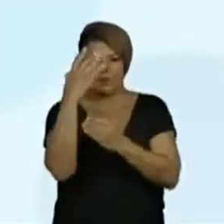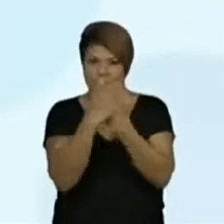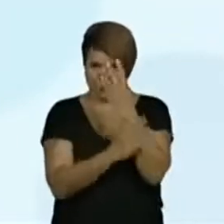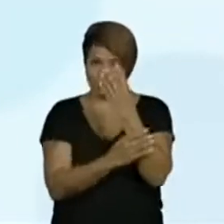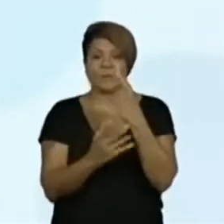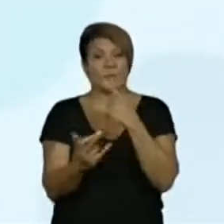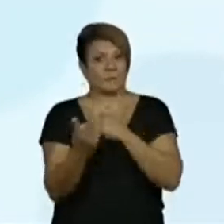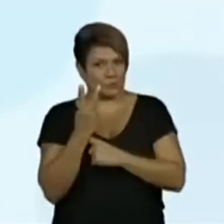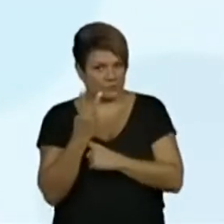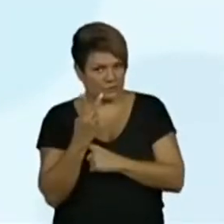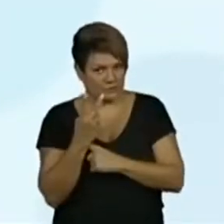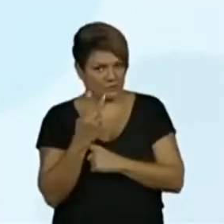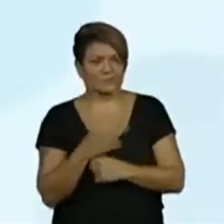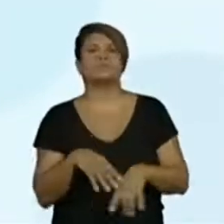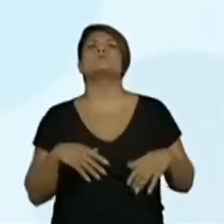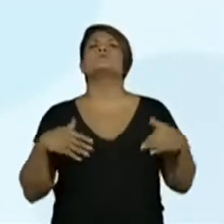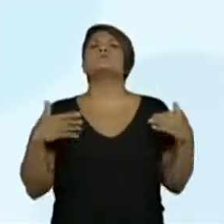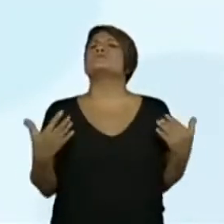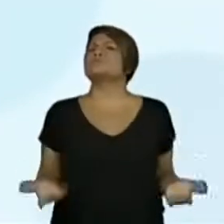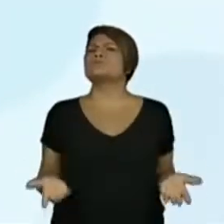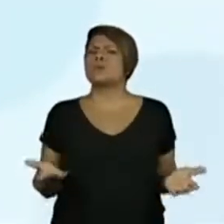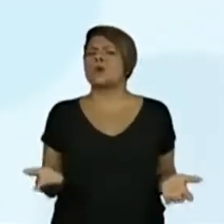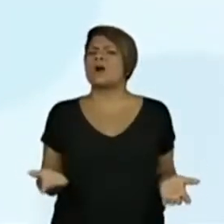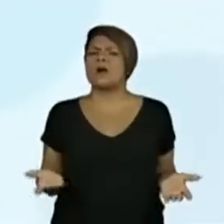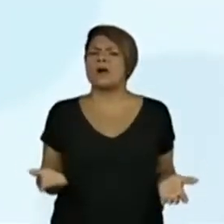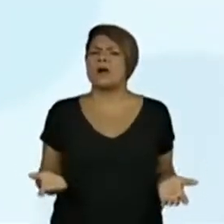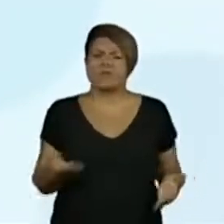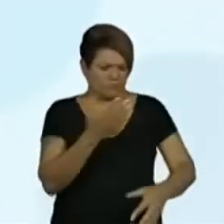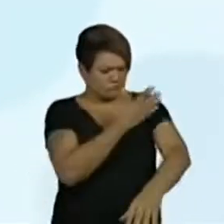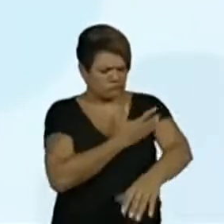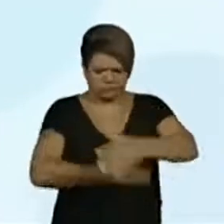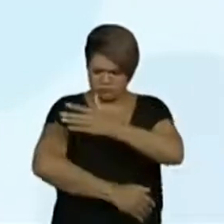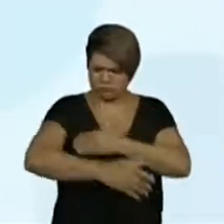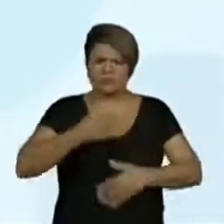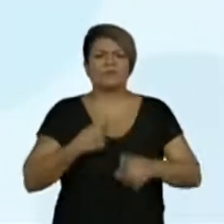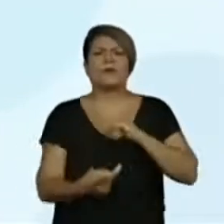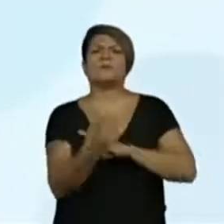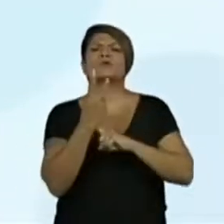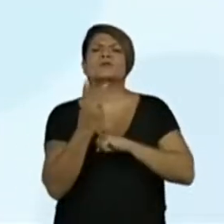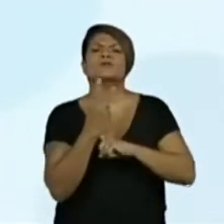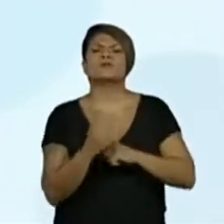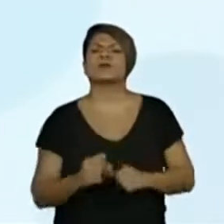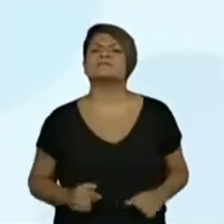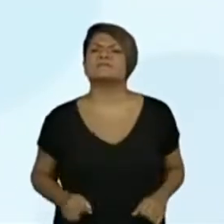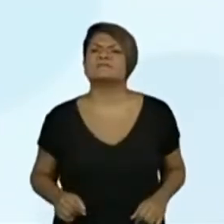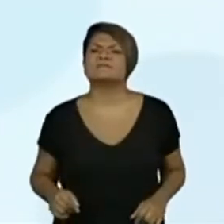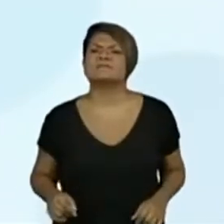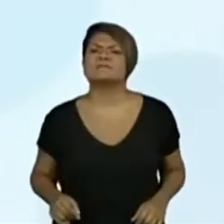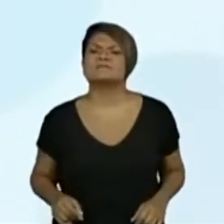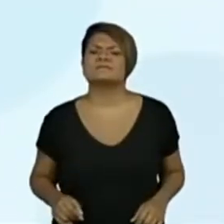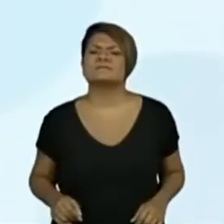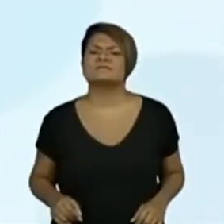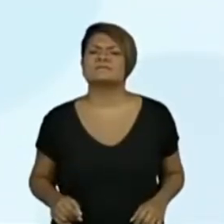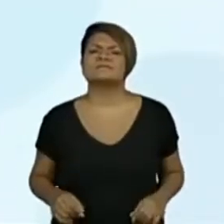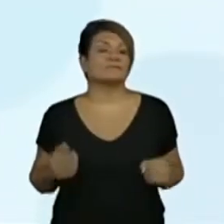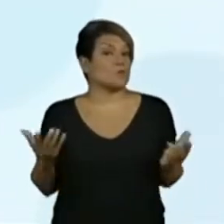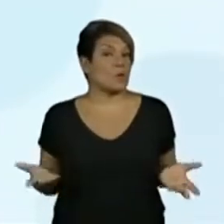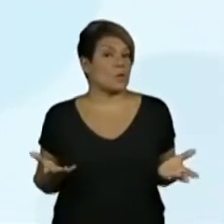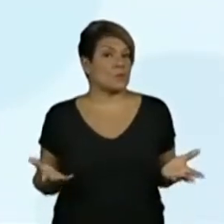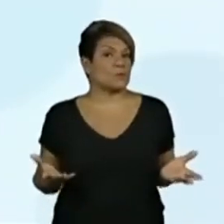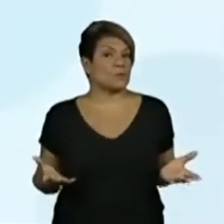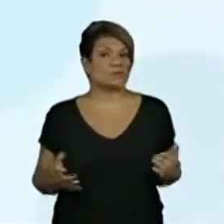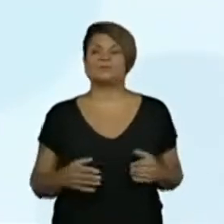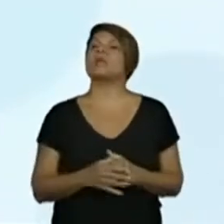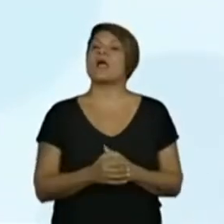Quais partes do corpo serão protegidas pelos acessórios? Olha que legal, Olha de novo,